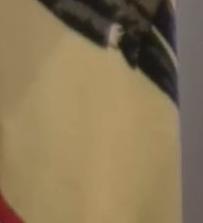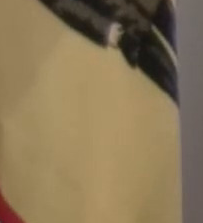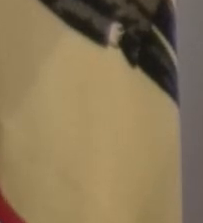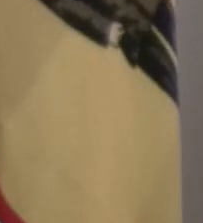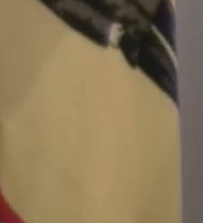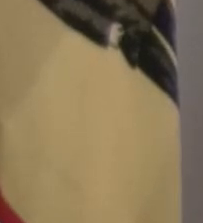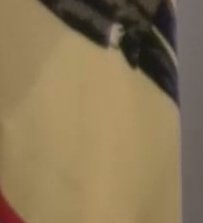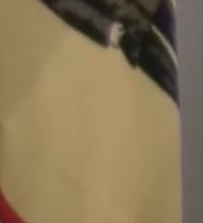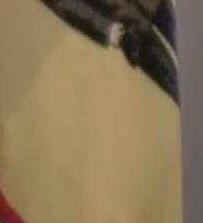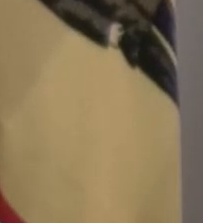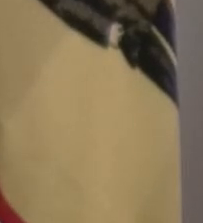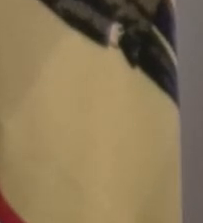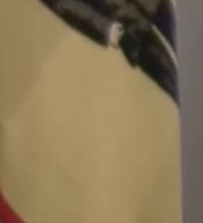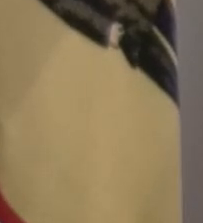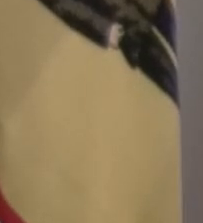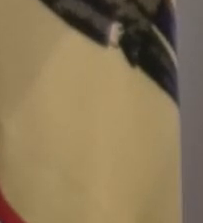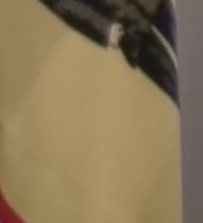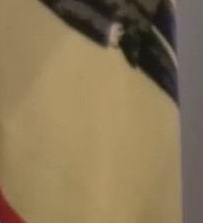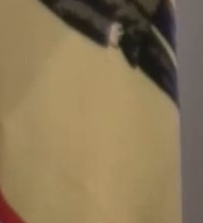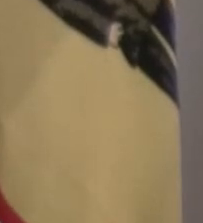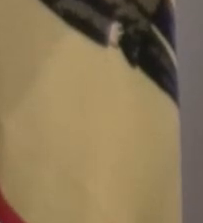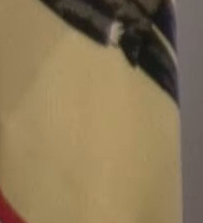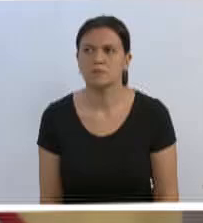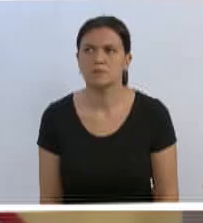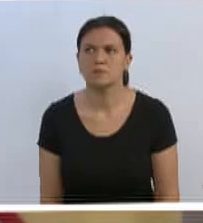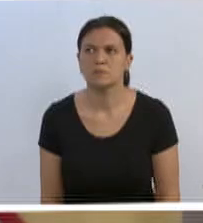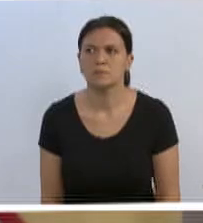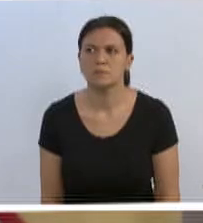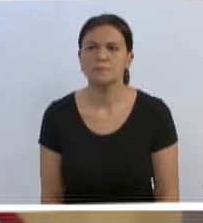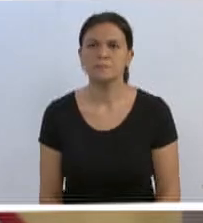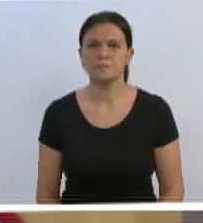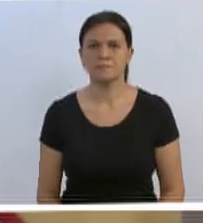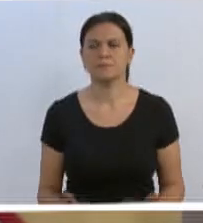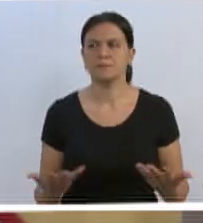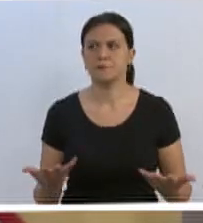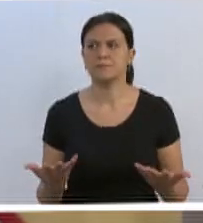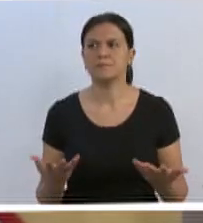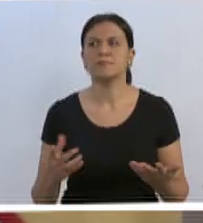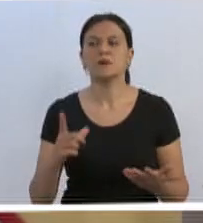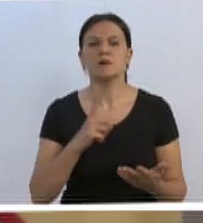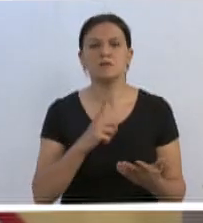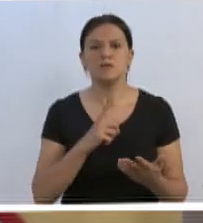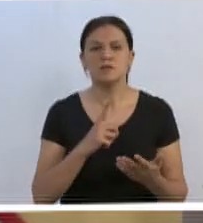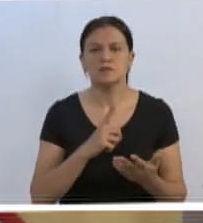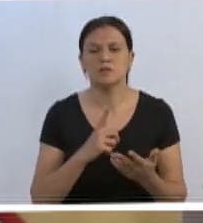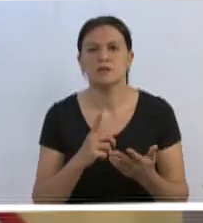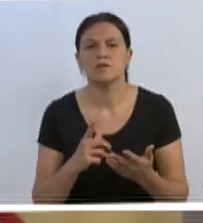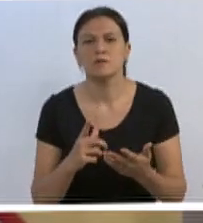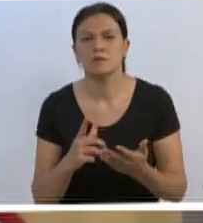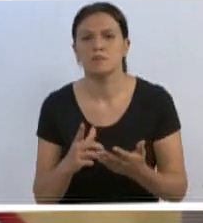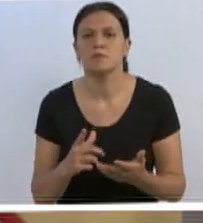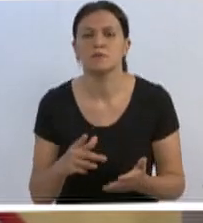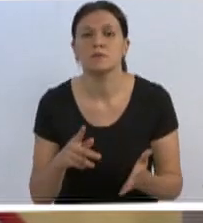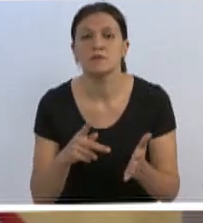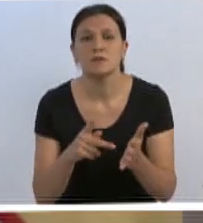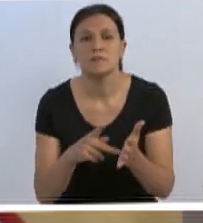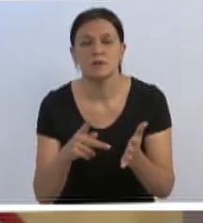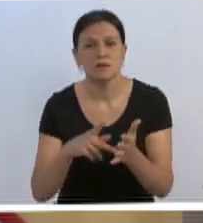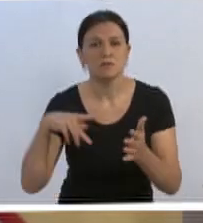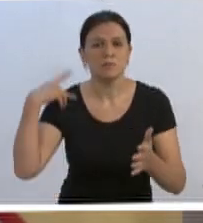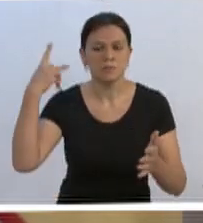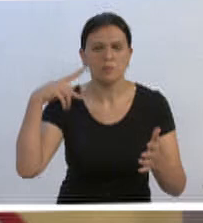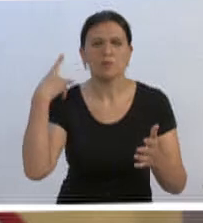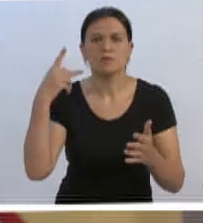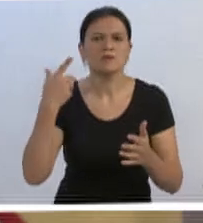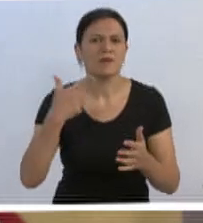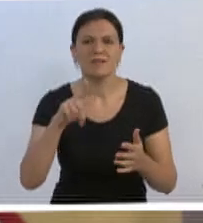das redes, a voz da cidade e do povo de Blumenau. Bem, nós tivemos um recesso, mas a verdade é que na política não